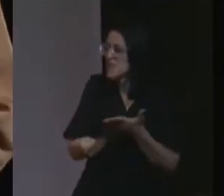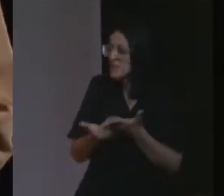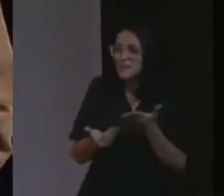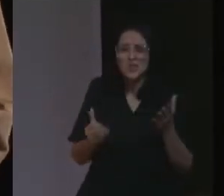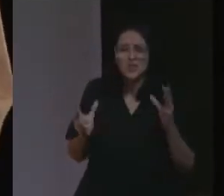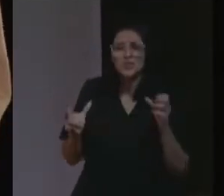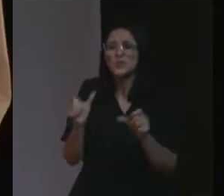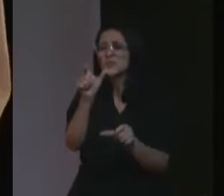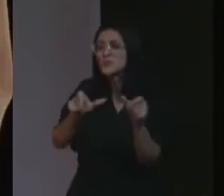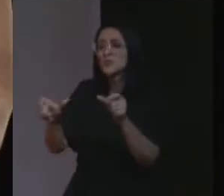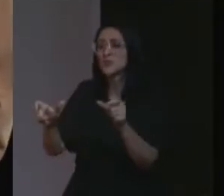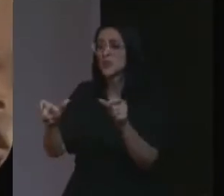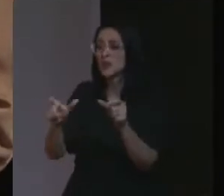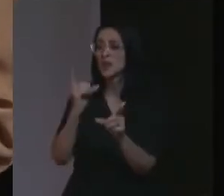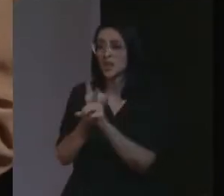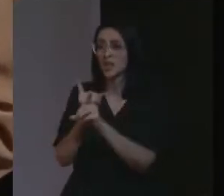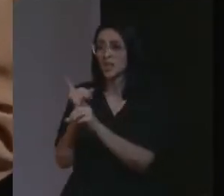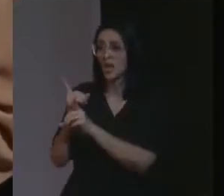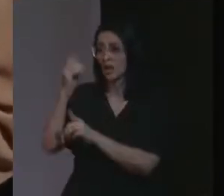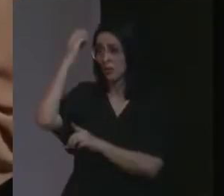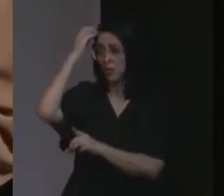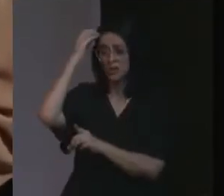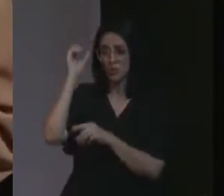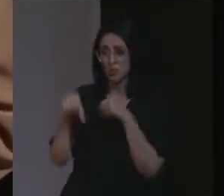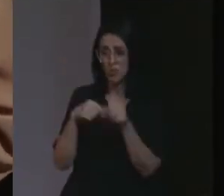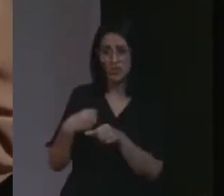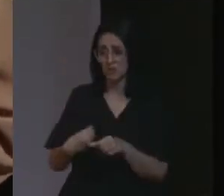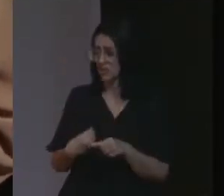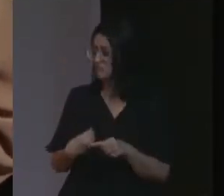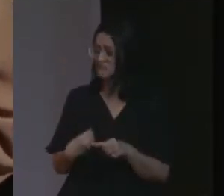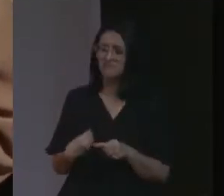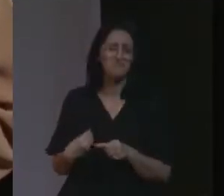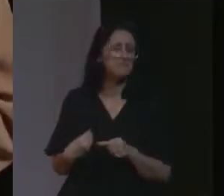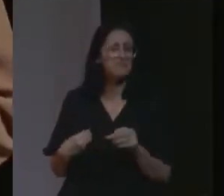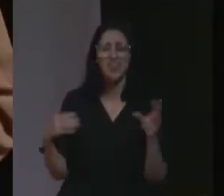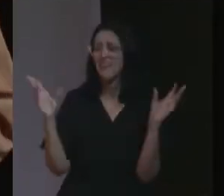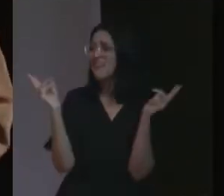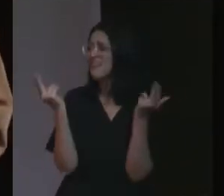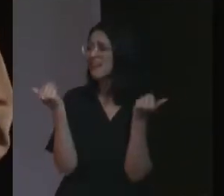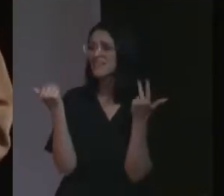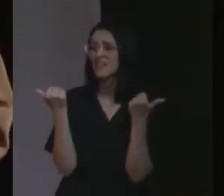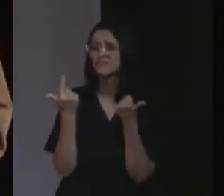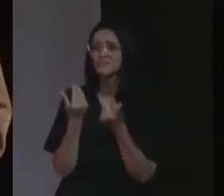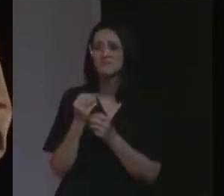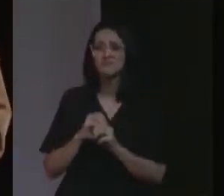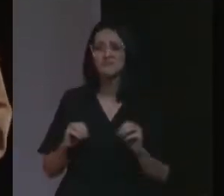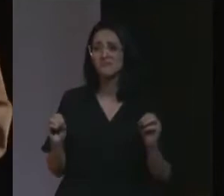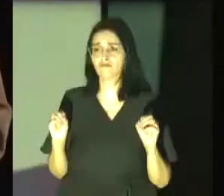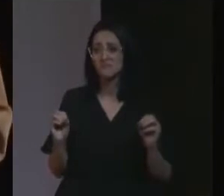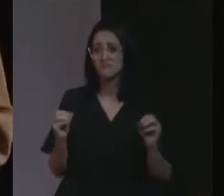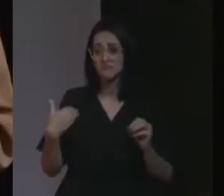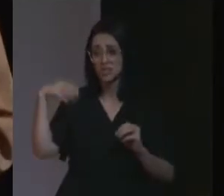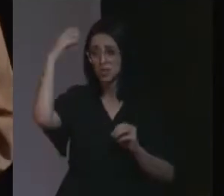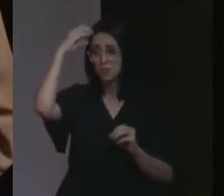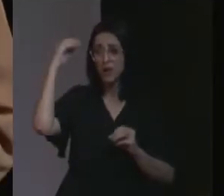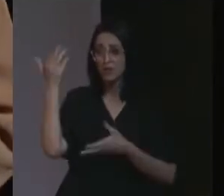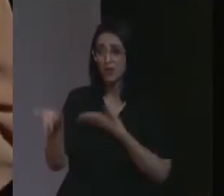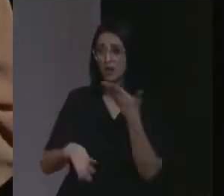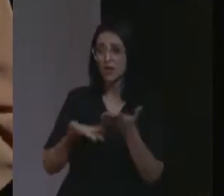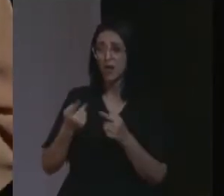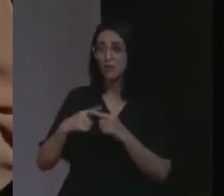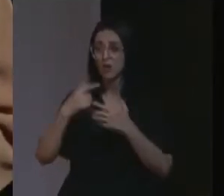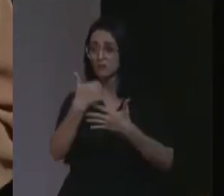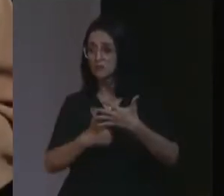mundo. E achar um culpado para eles não vai mudar. Nada. Mas ele não é tratado como culpado. Porque ele está no lado do